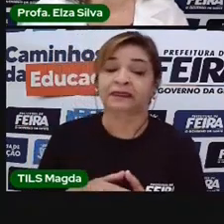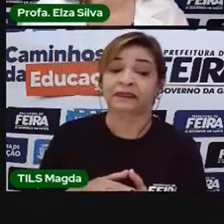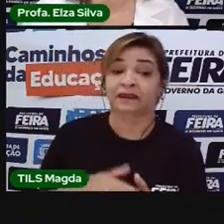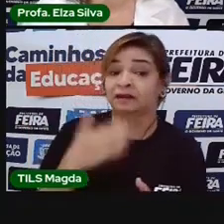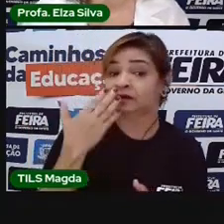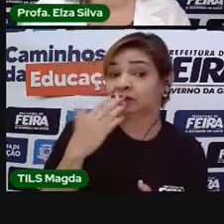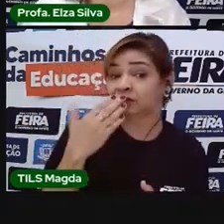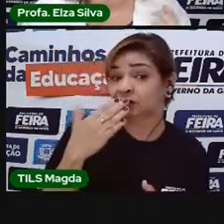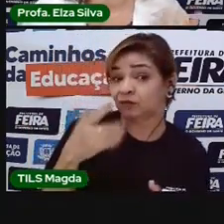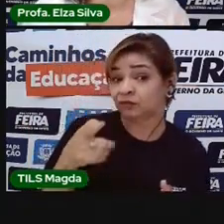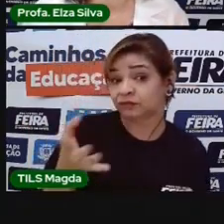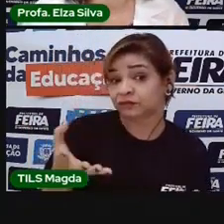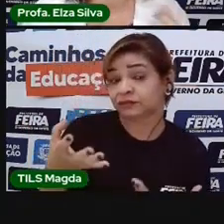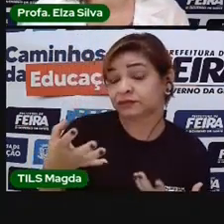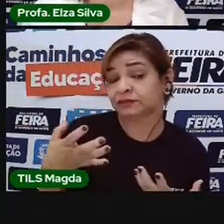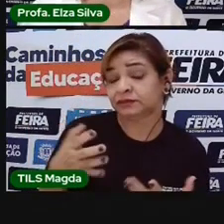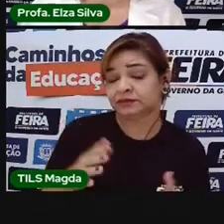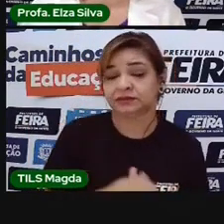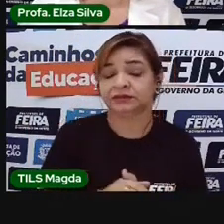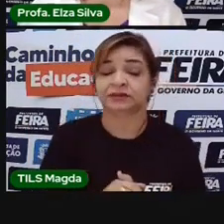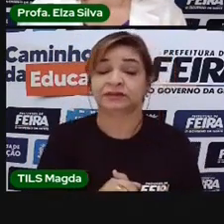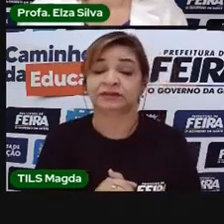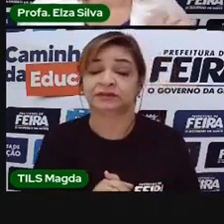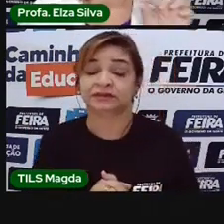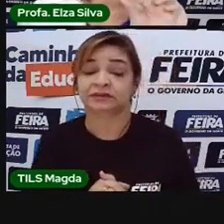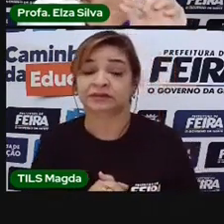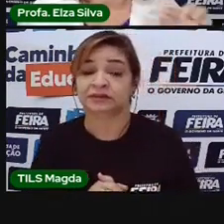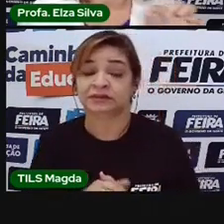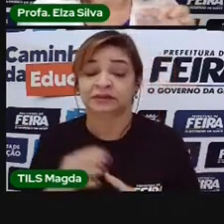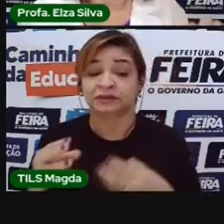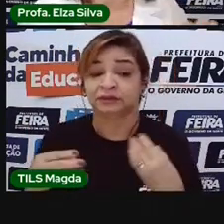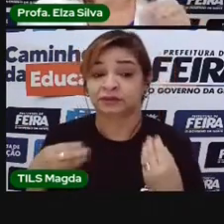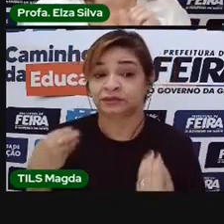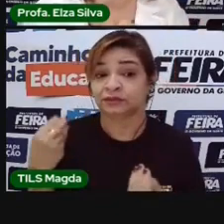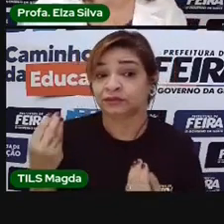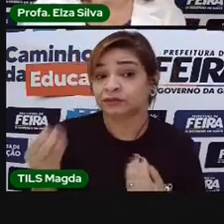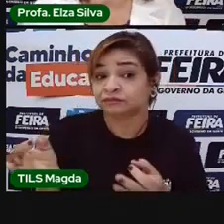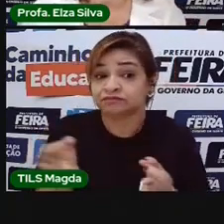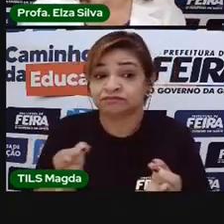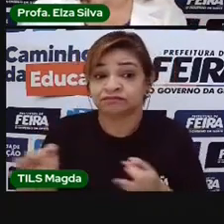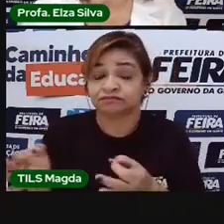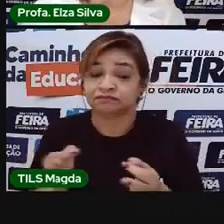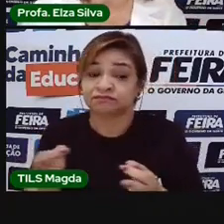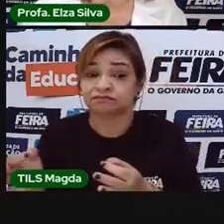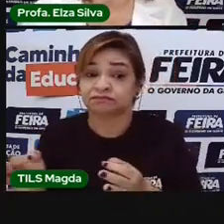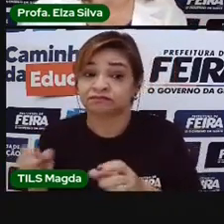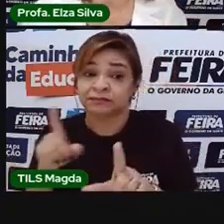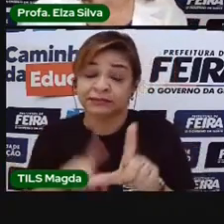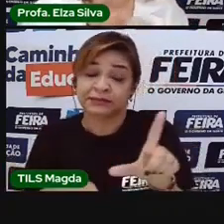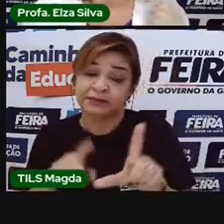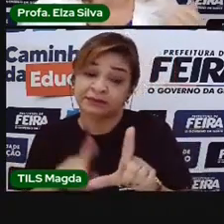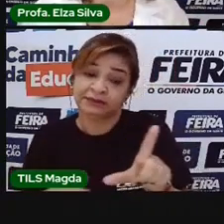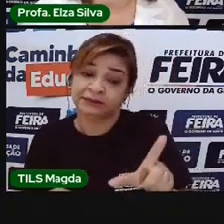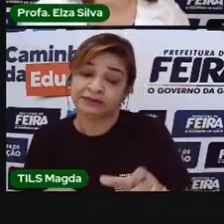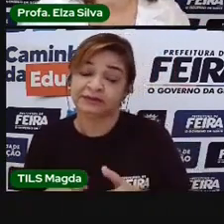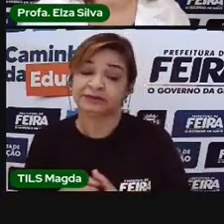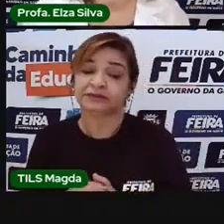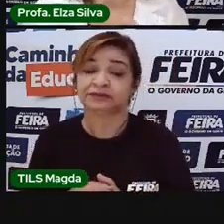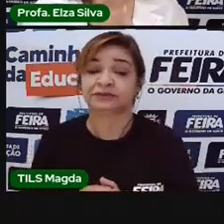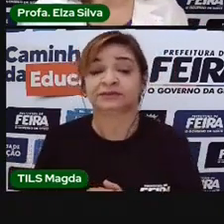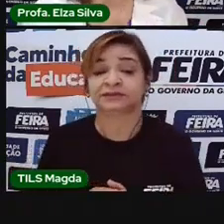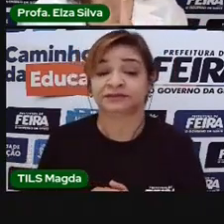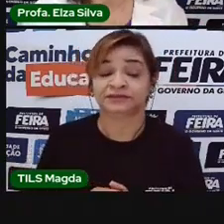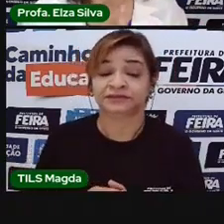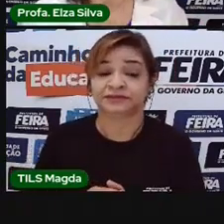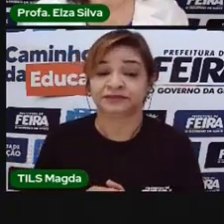a cor, ponte, o formato da letra que você quer utilizar, shapes.